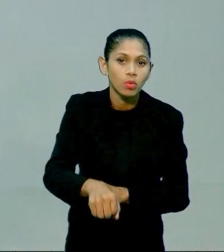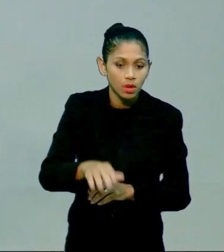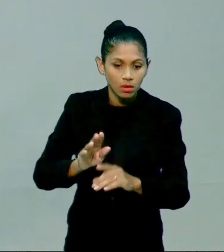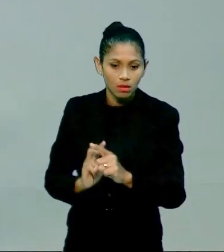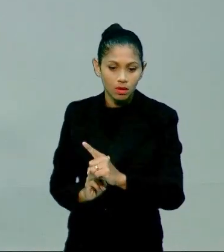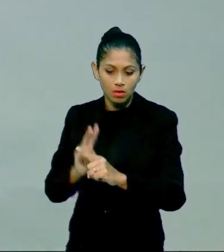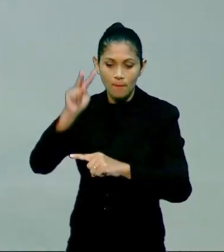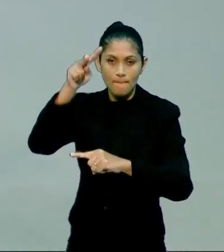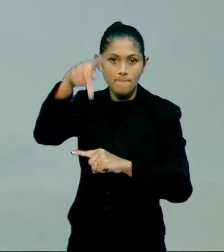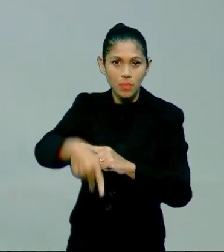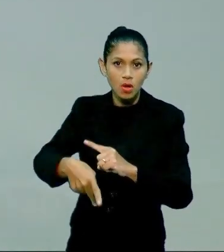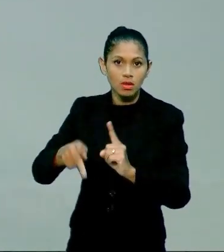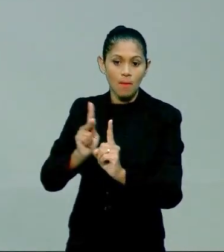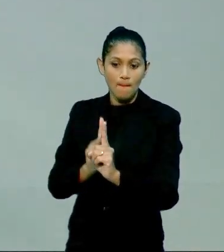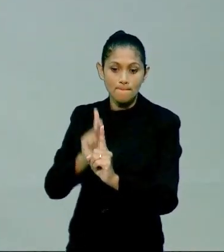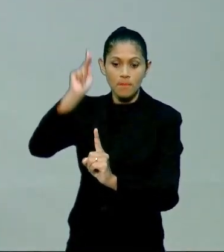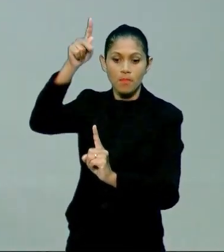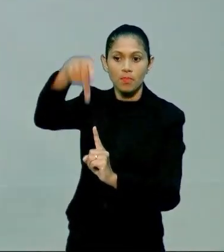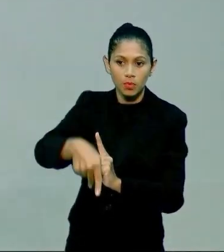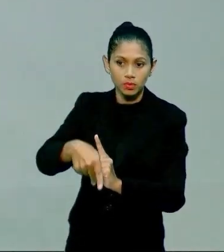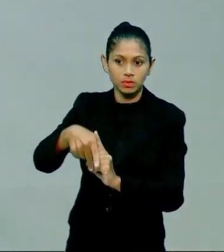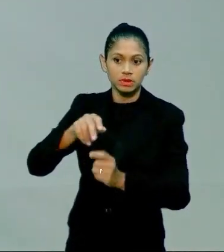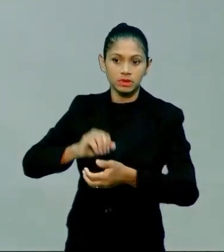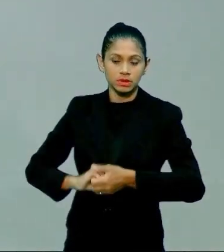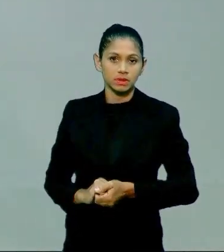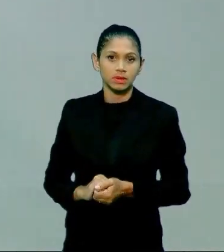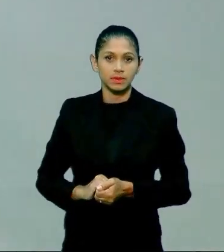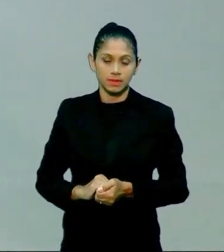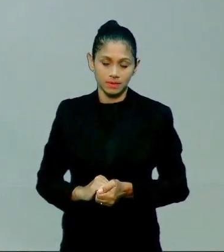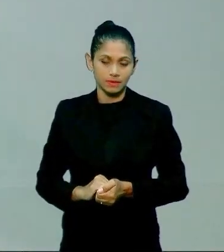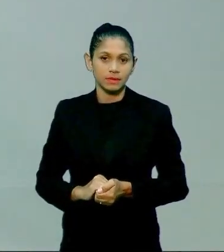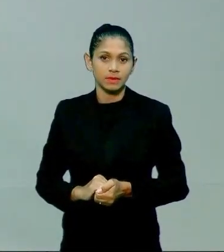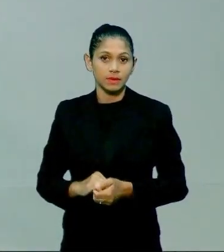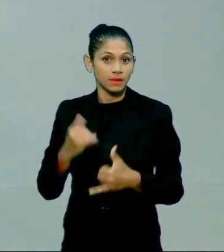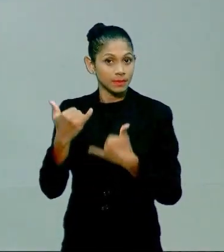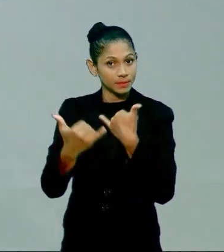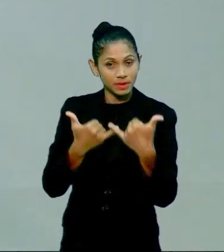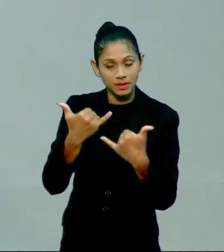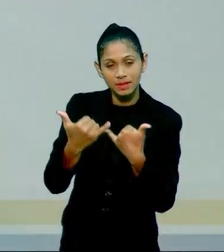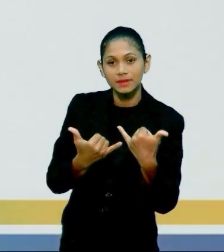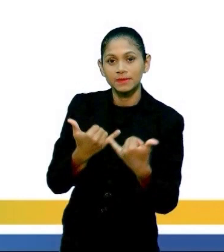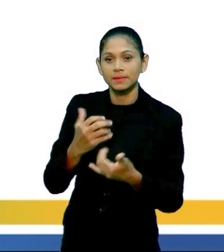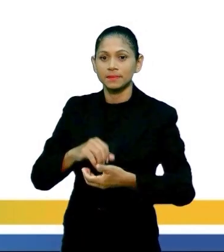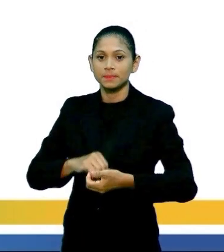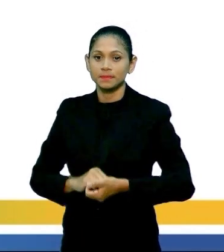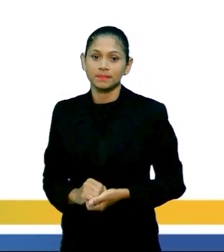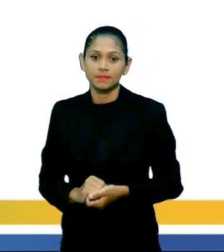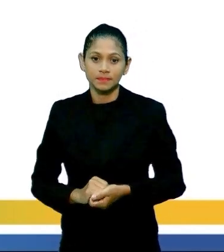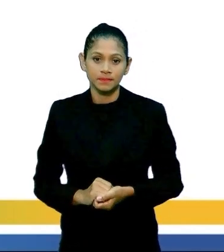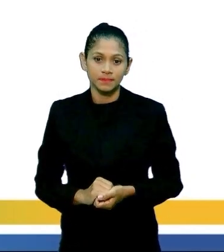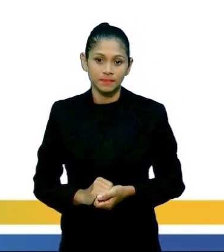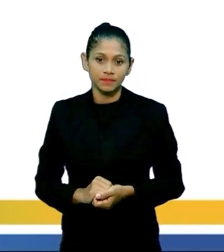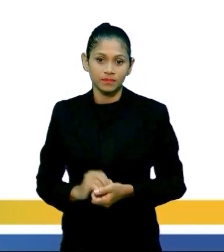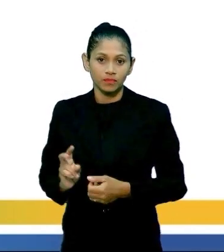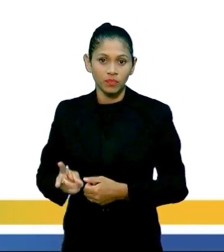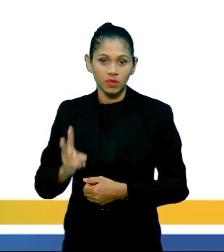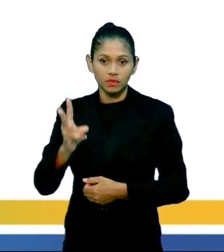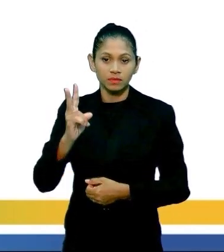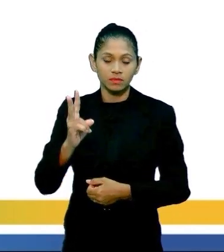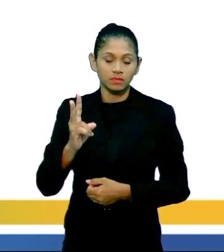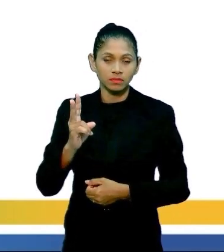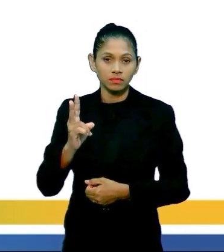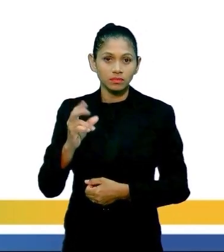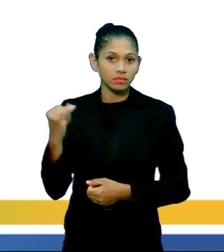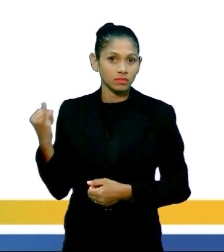consigo montar em cima da minha amiga e vou pular por cima dela? É um, dois, tô brincando, parei, parei. É brincadeira, é brincadeira. Então vamos seguir aqui, que a gente já entendeu que a